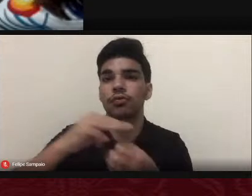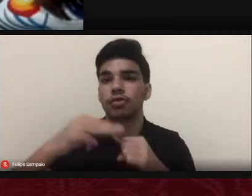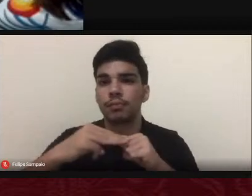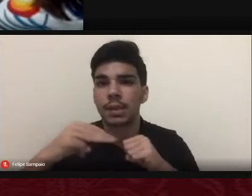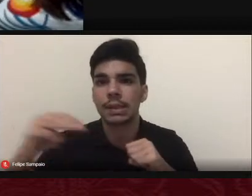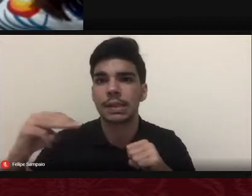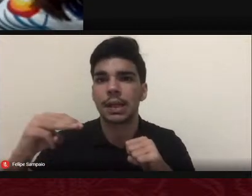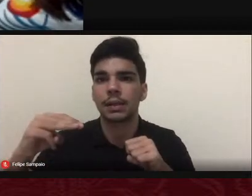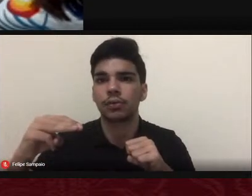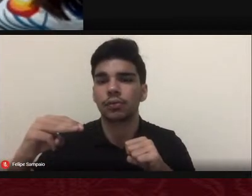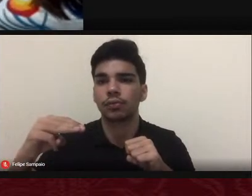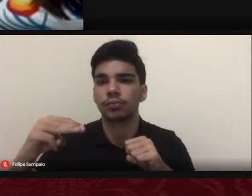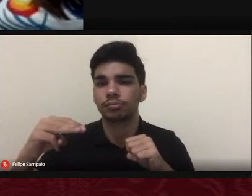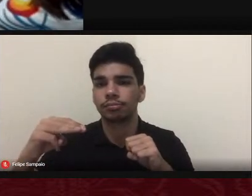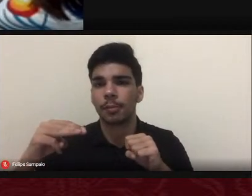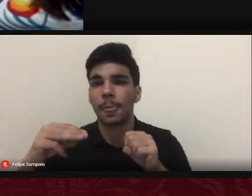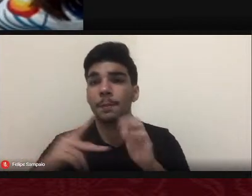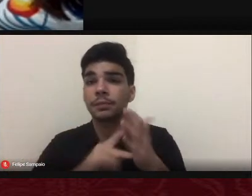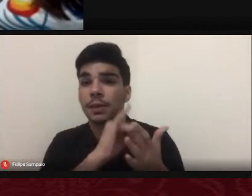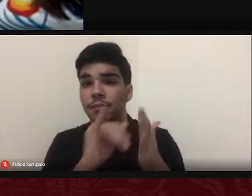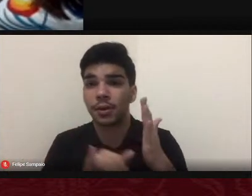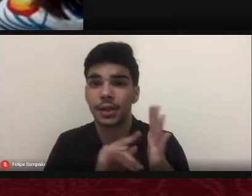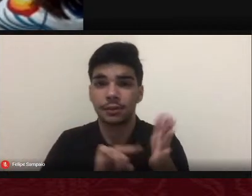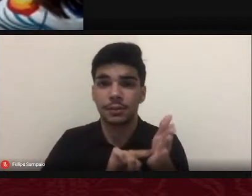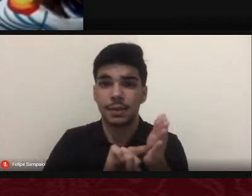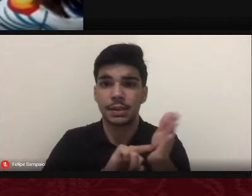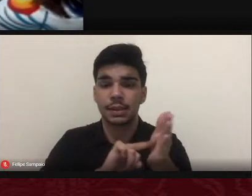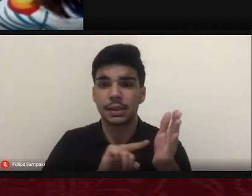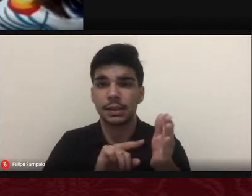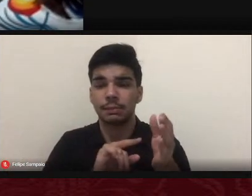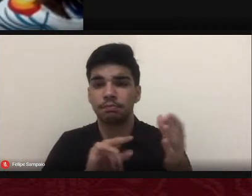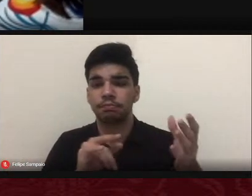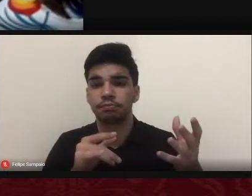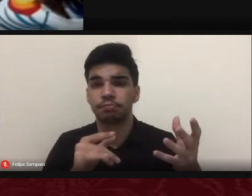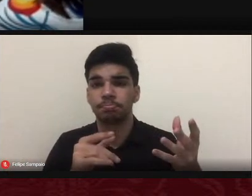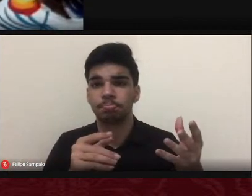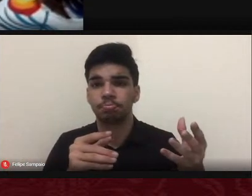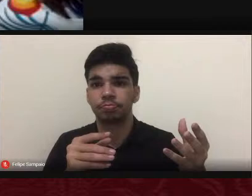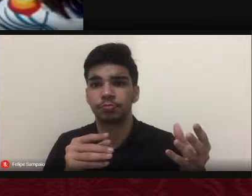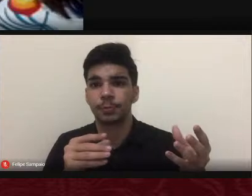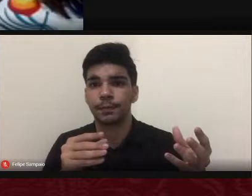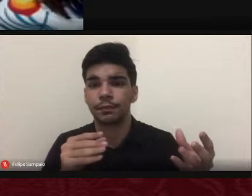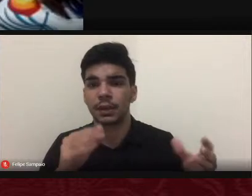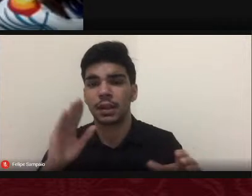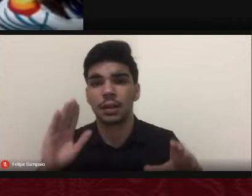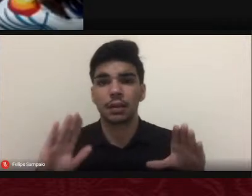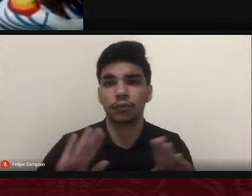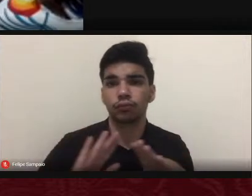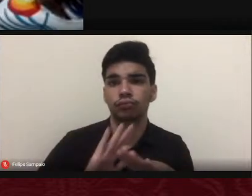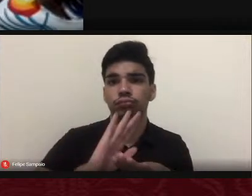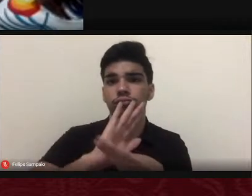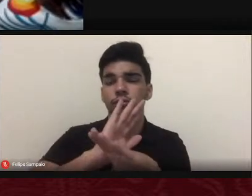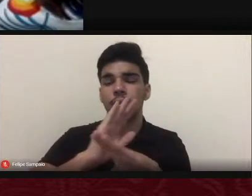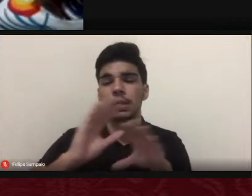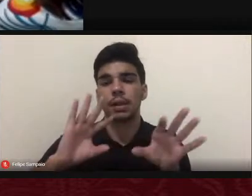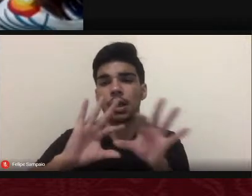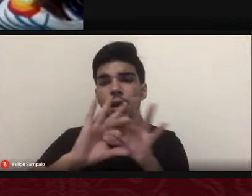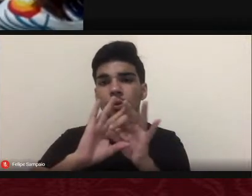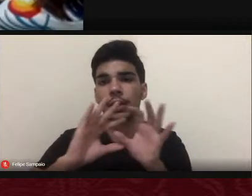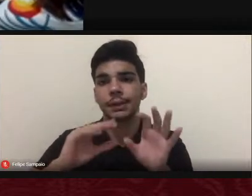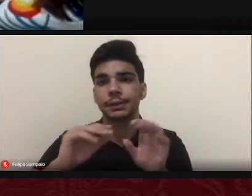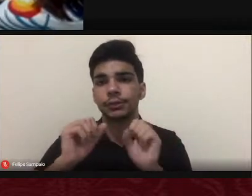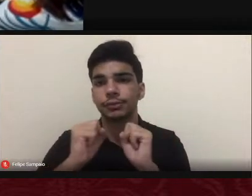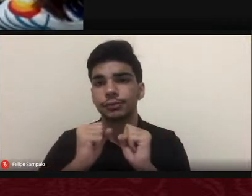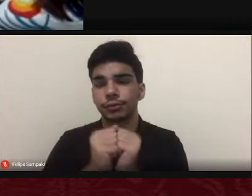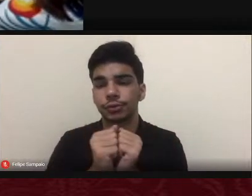de graduação projetos de pesquisa desenvolvidos junto aos cursos de graduação e aos programas de pós